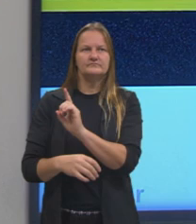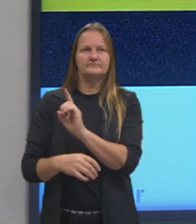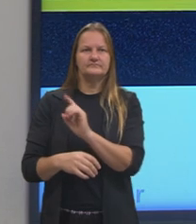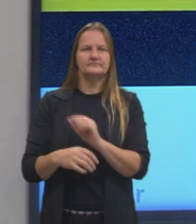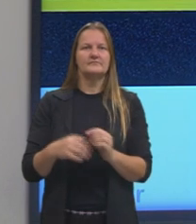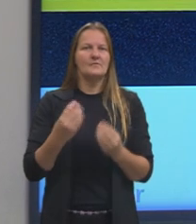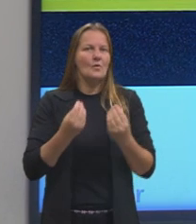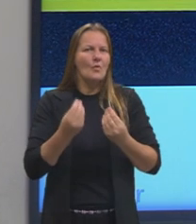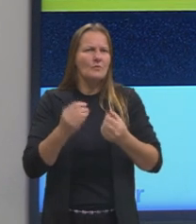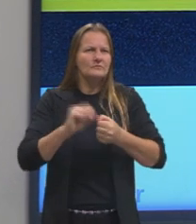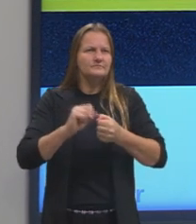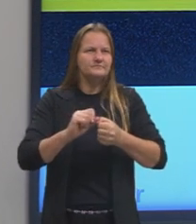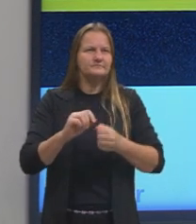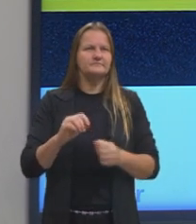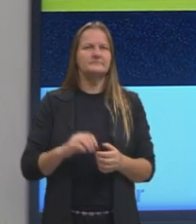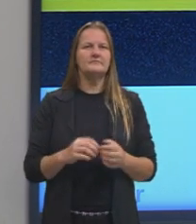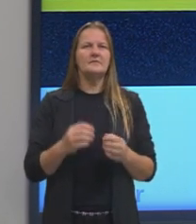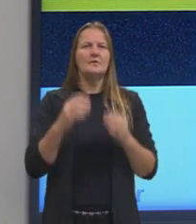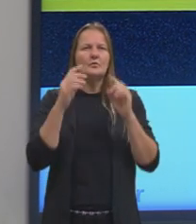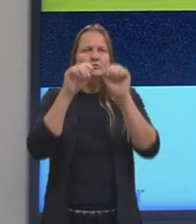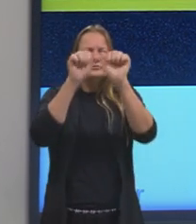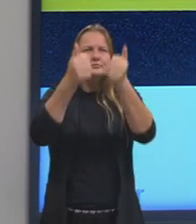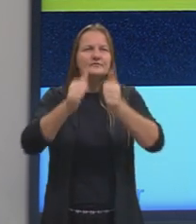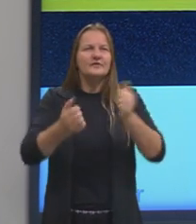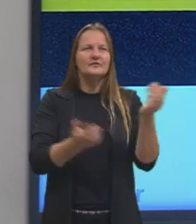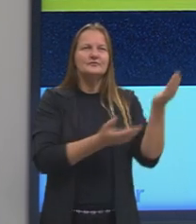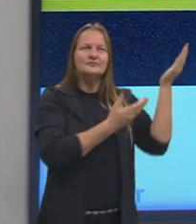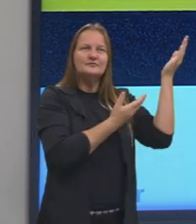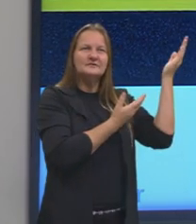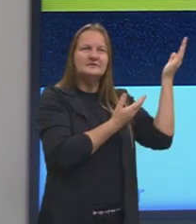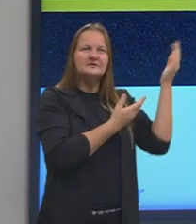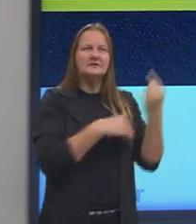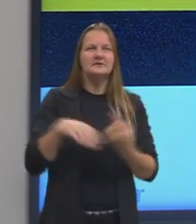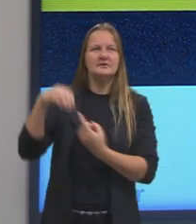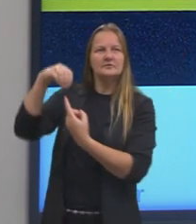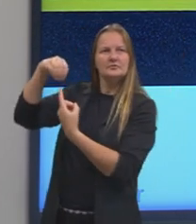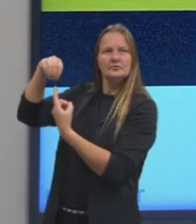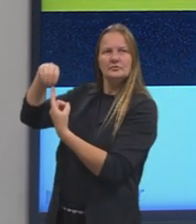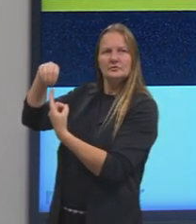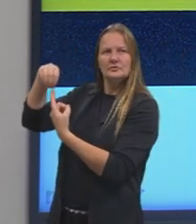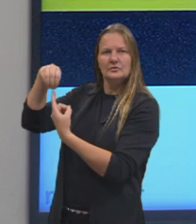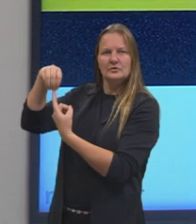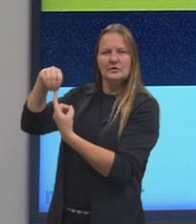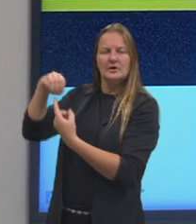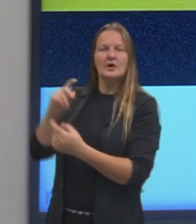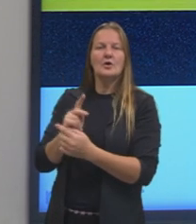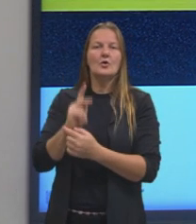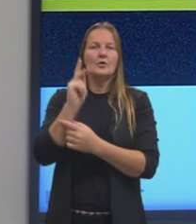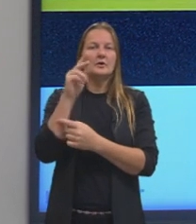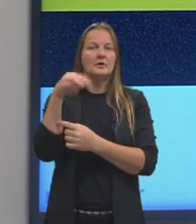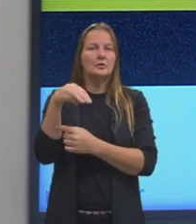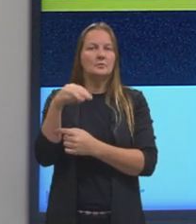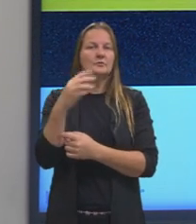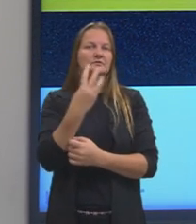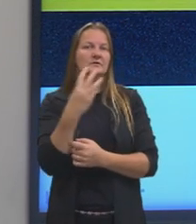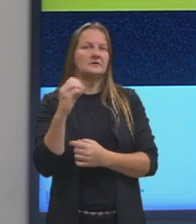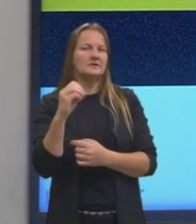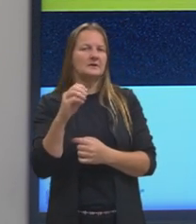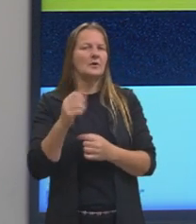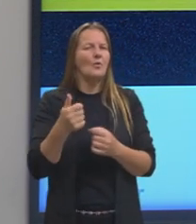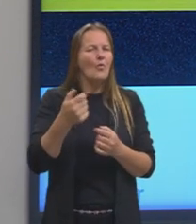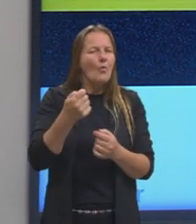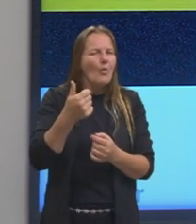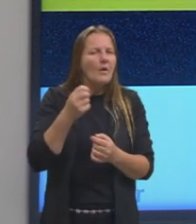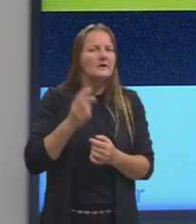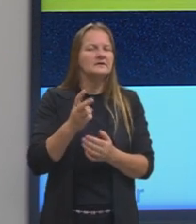Certo? Daí a gente consegue observar na imagem uma placa, né? De quilômetro 30. Geralmente nas rodovias a gente vê